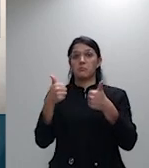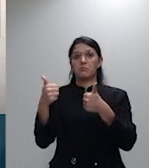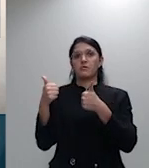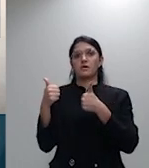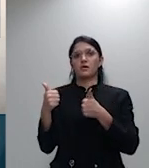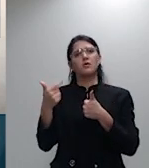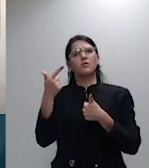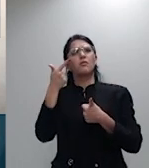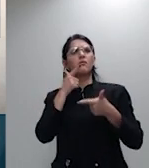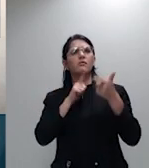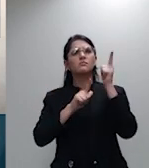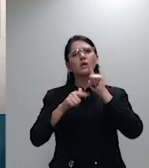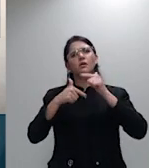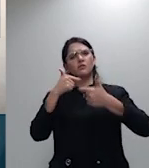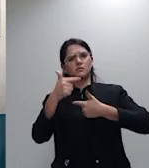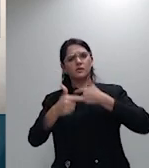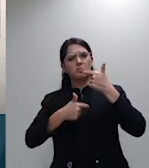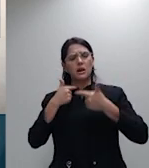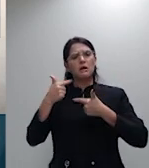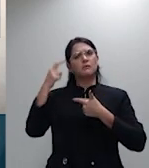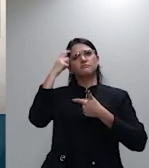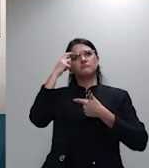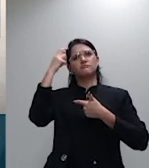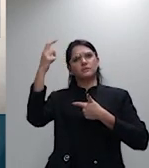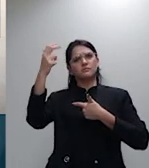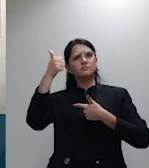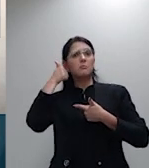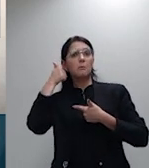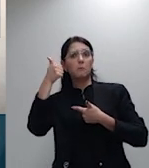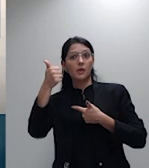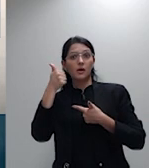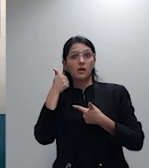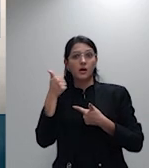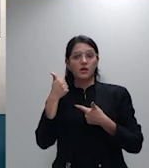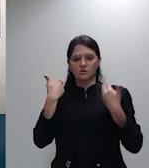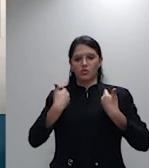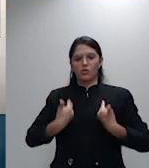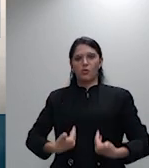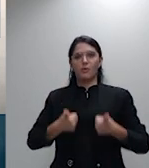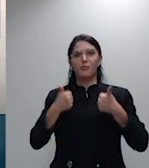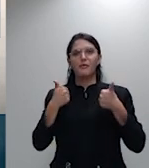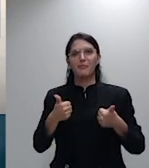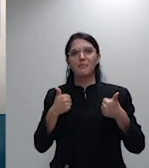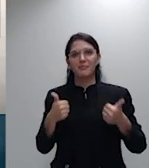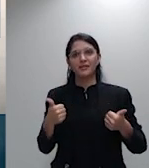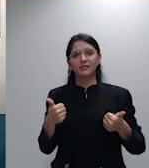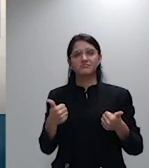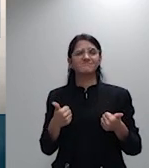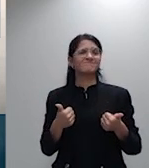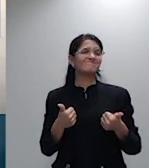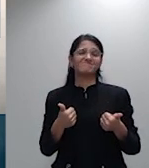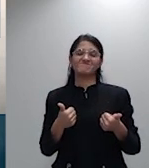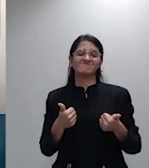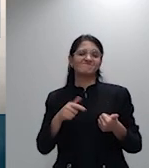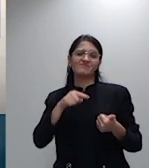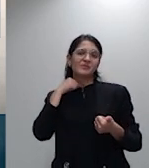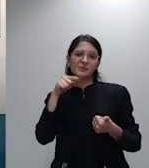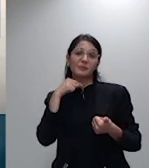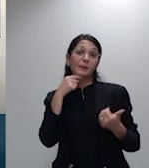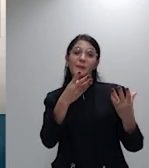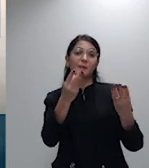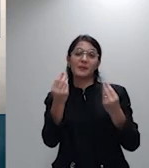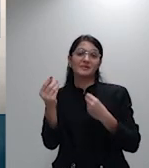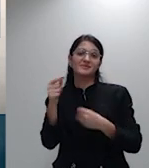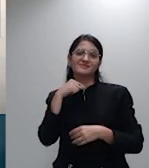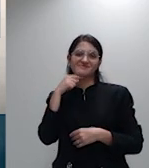intelectual e da sua capacidade física a longevidade cronológica e aprendi isso com os médicos